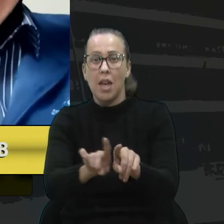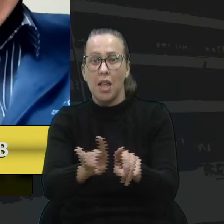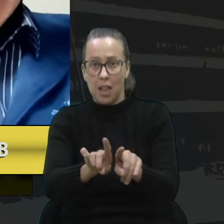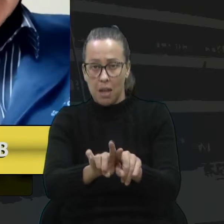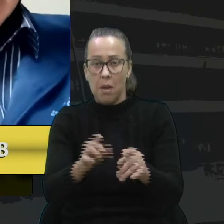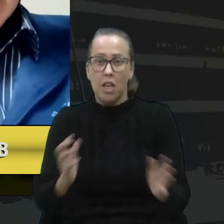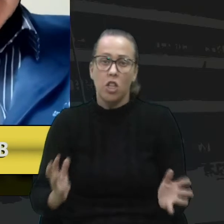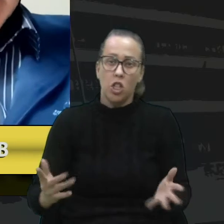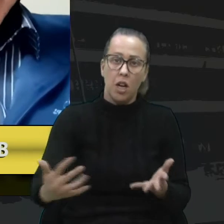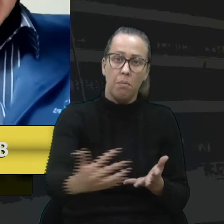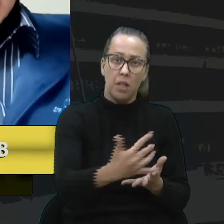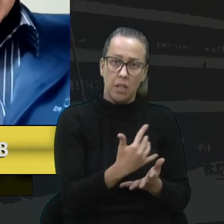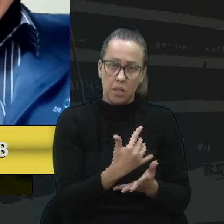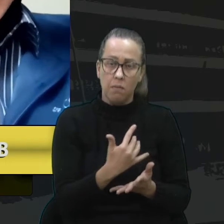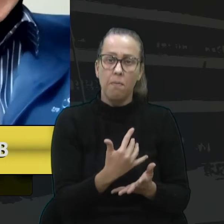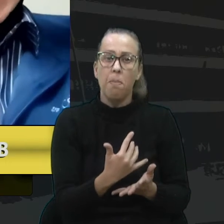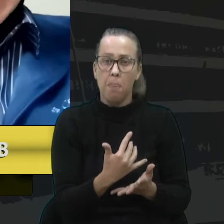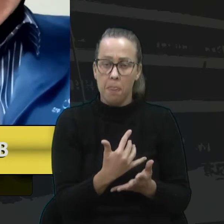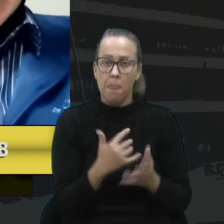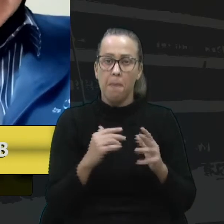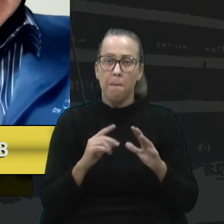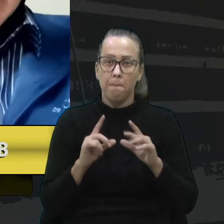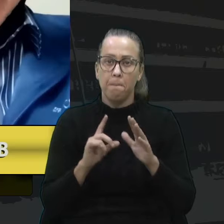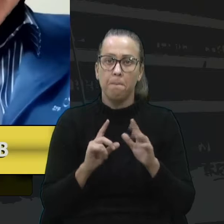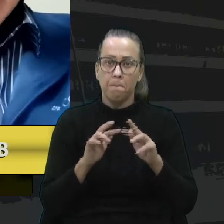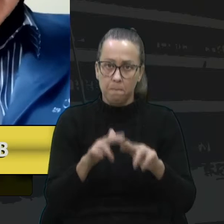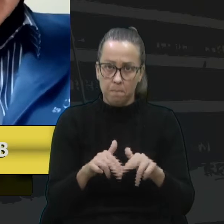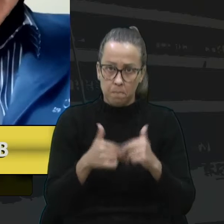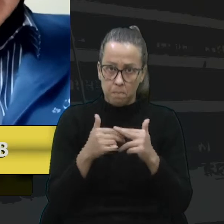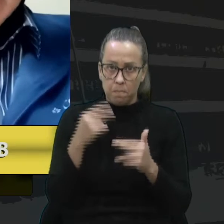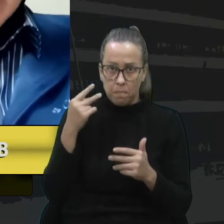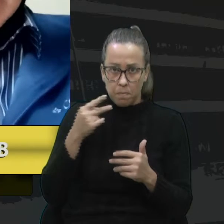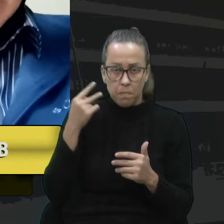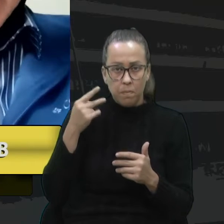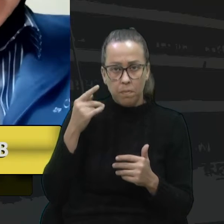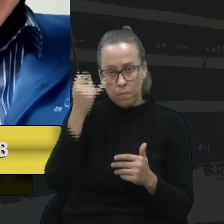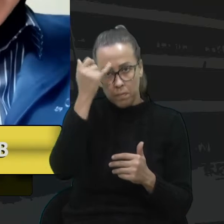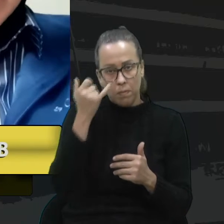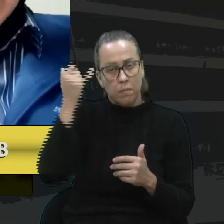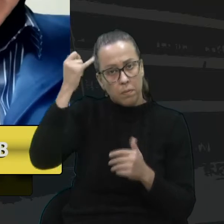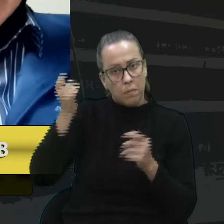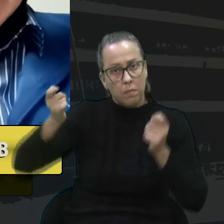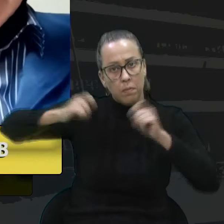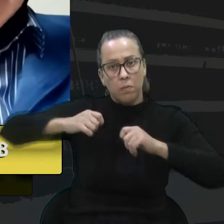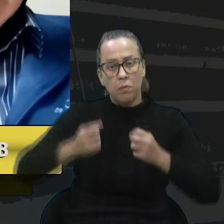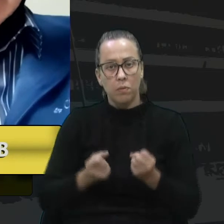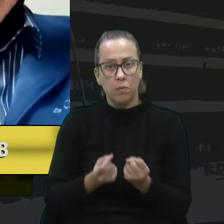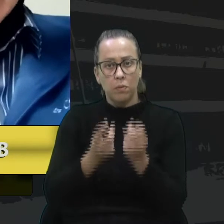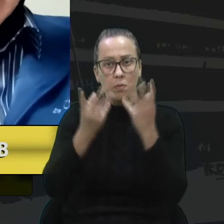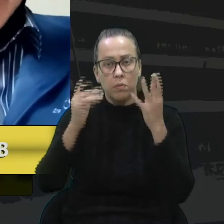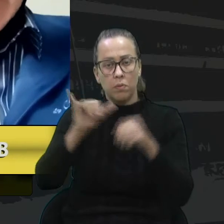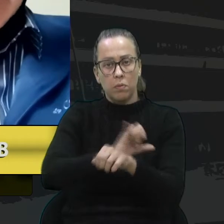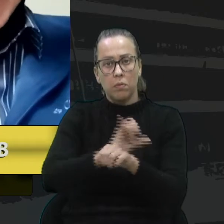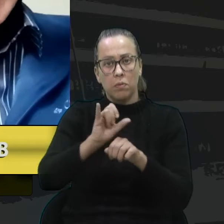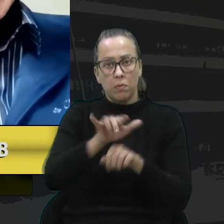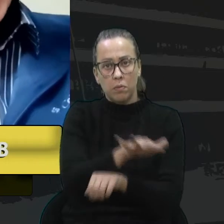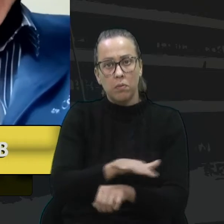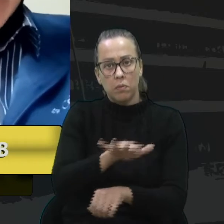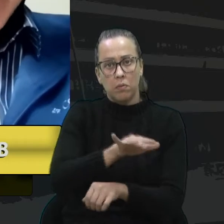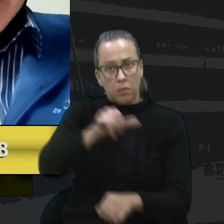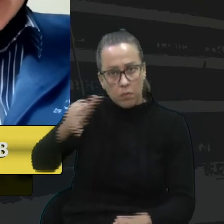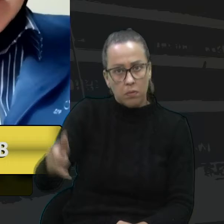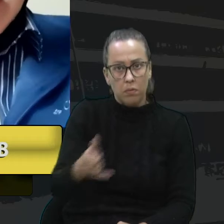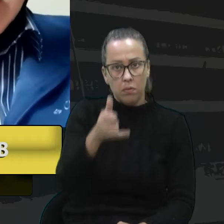captação. Enfim, vereador Dan Brás, possuímos inúmeras alternativas de espaço para esse